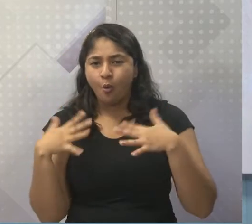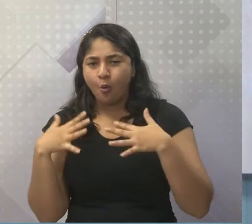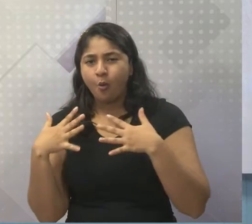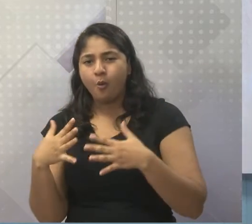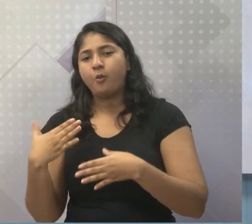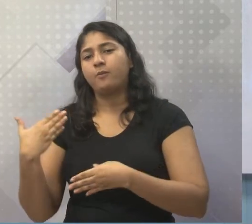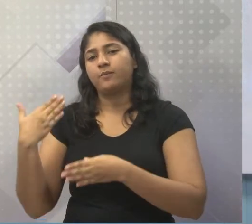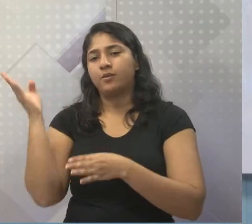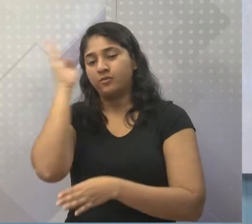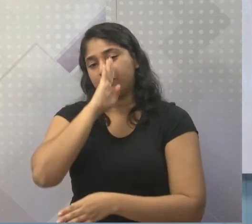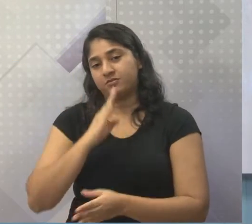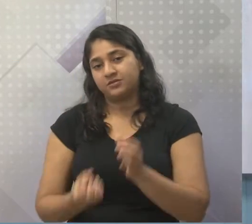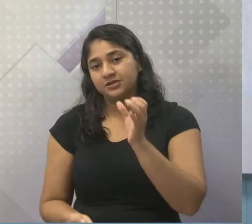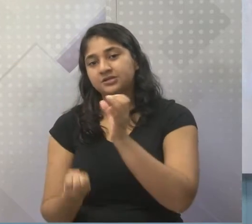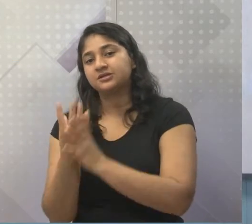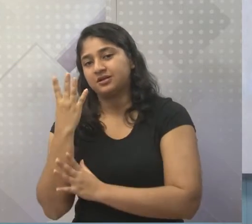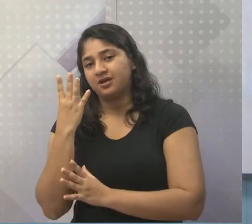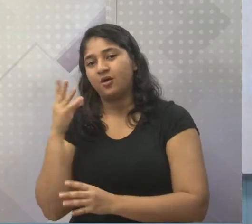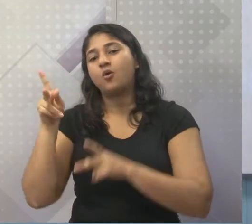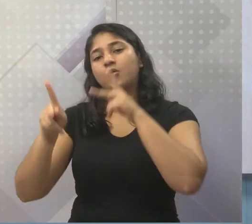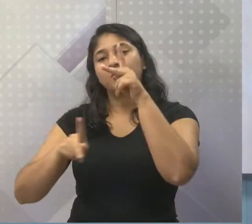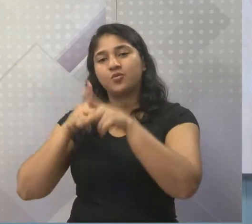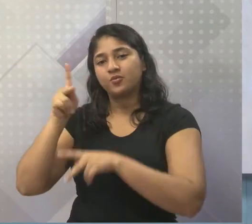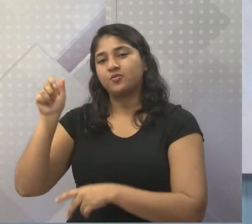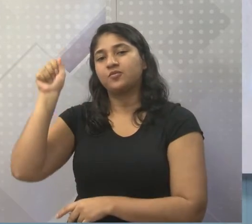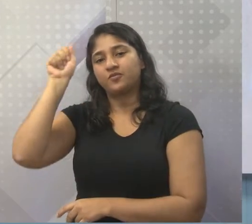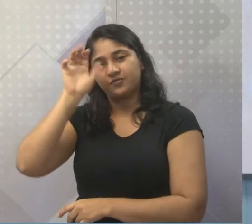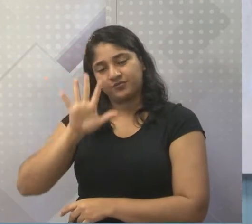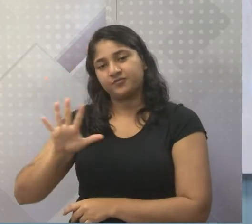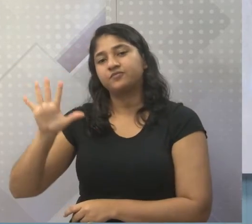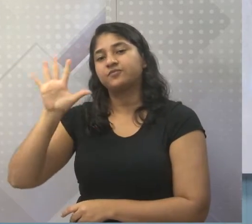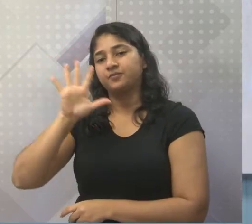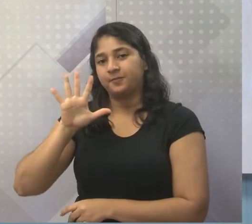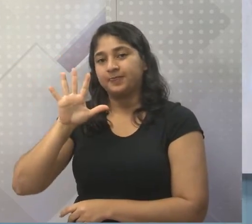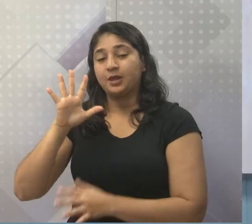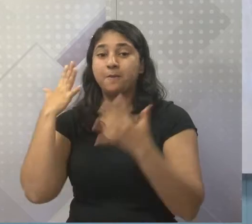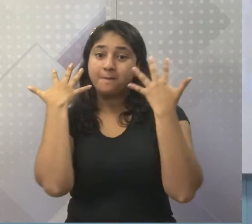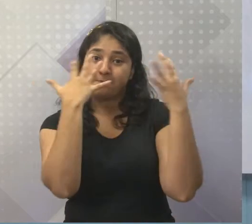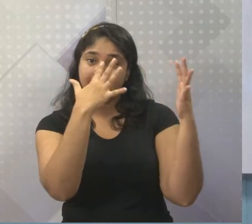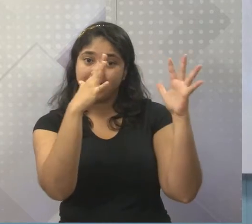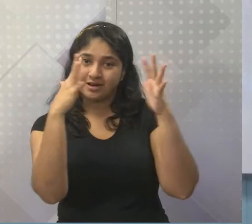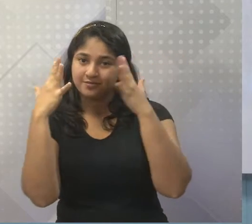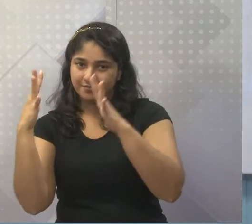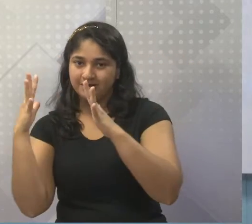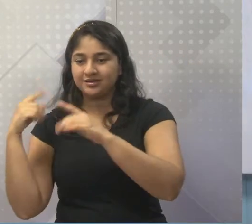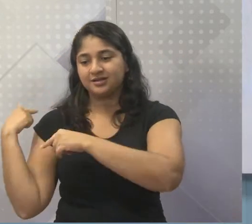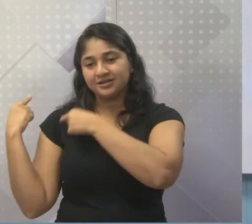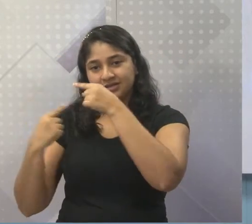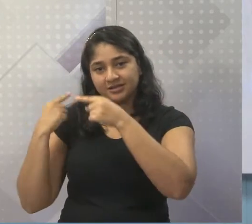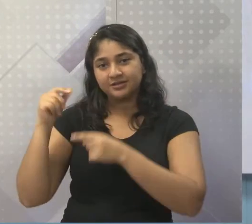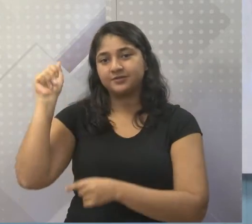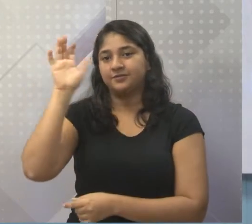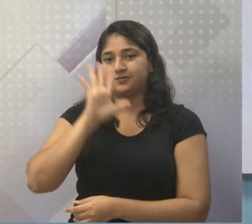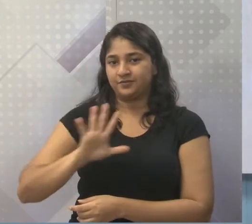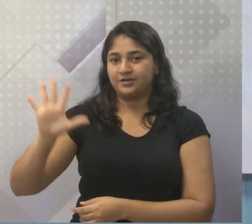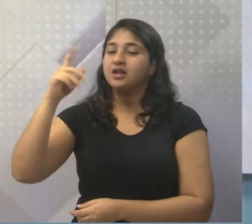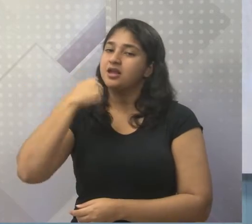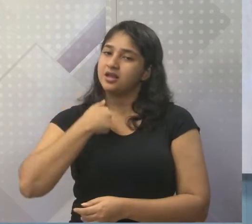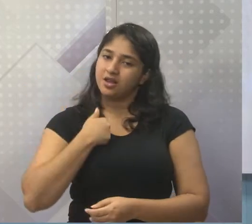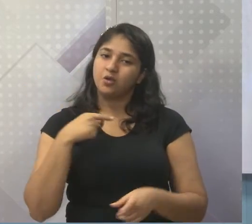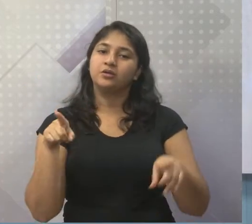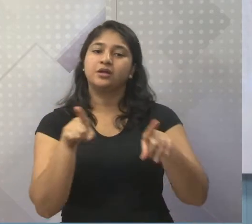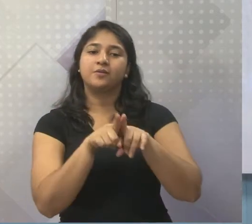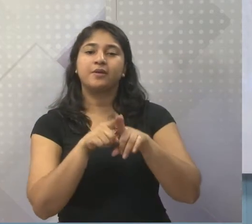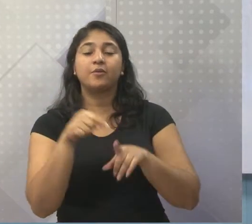do nosso país? Os africanos, os afrodescendentes. E aí eu dou meus parabéns aos afrodescendentes e eu faço parte disso.